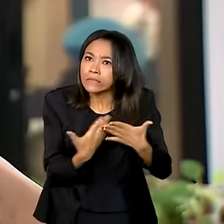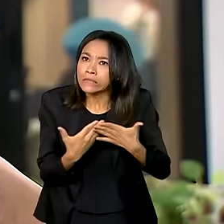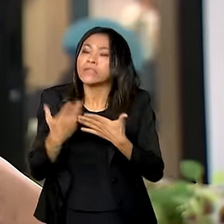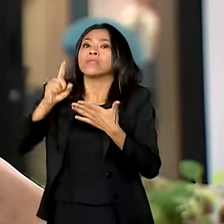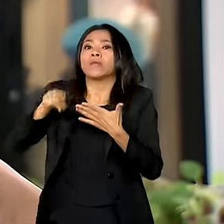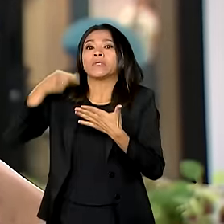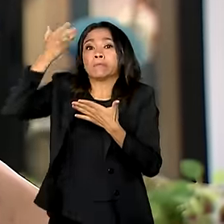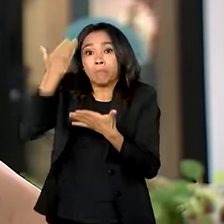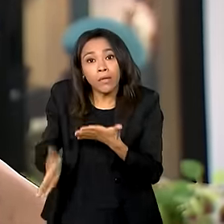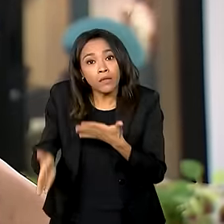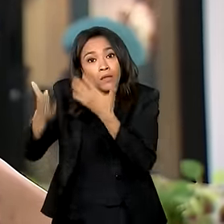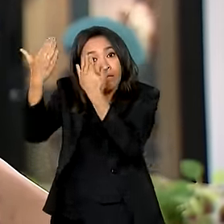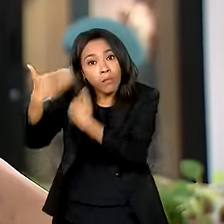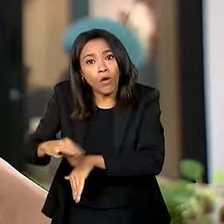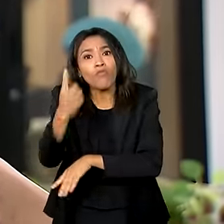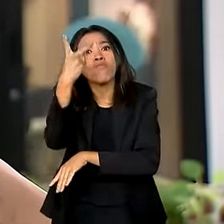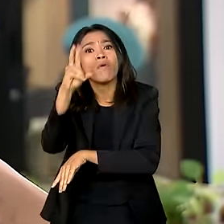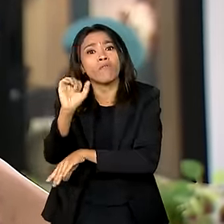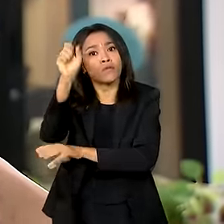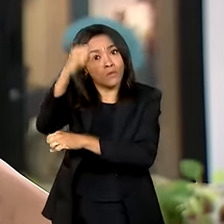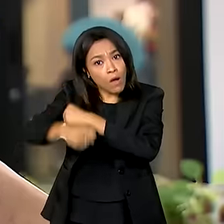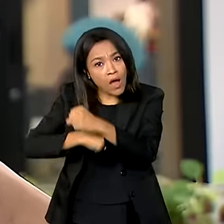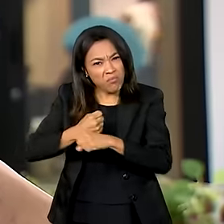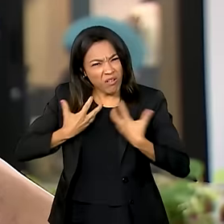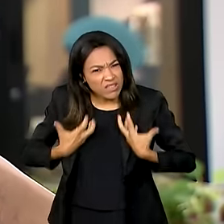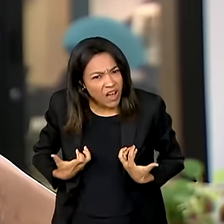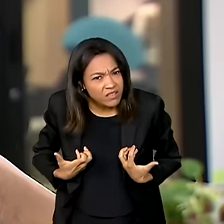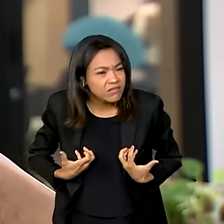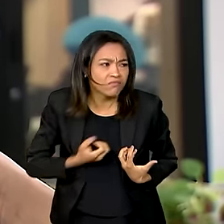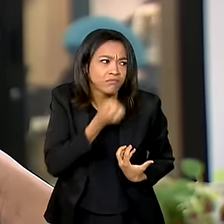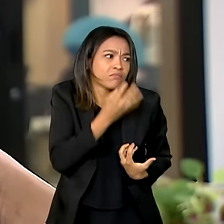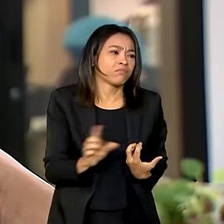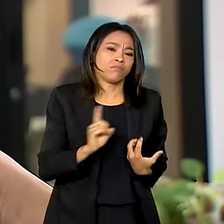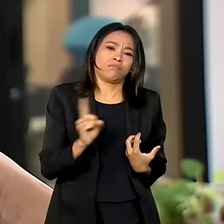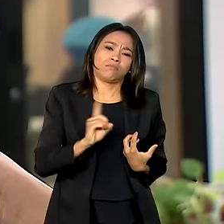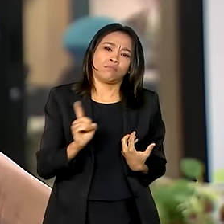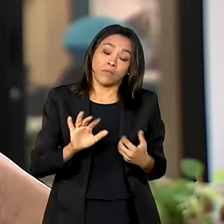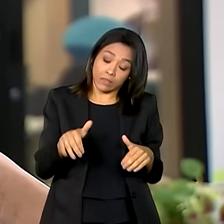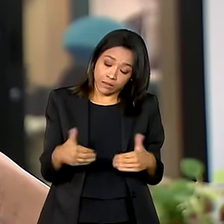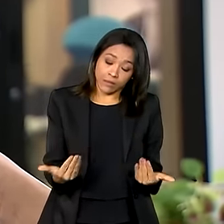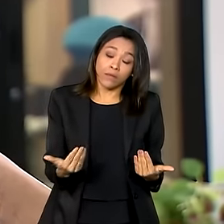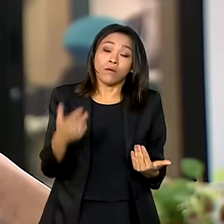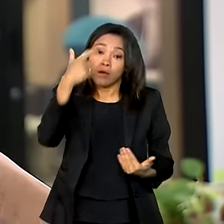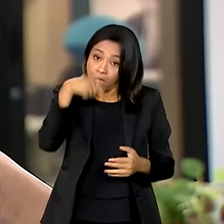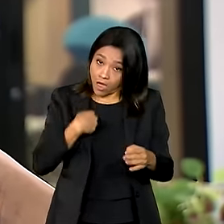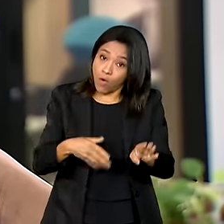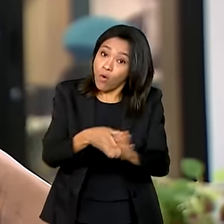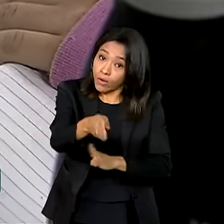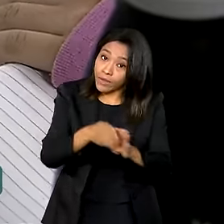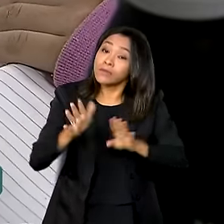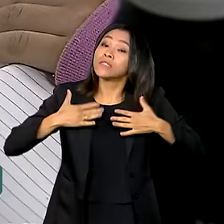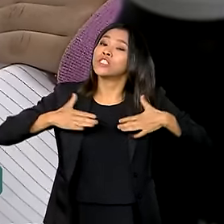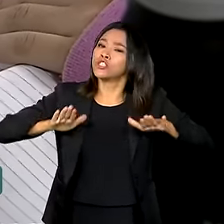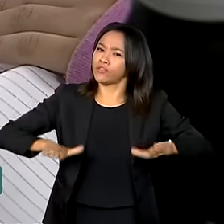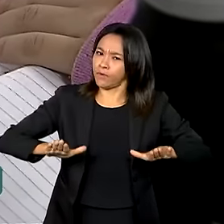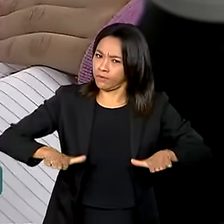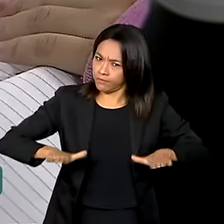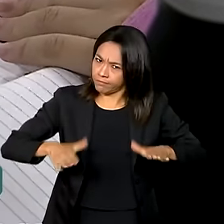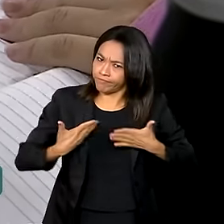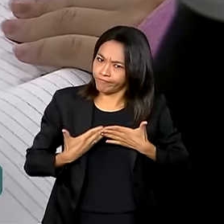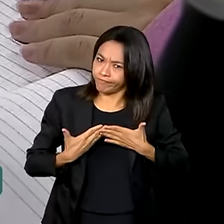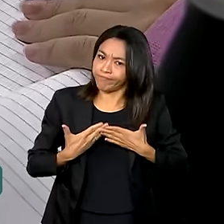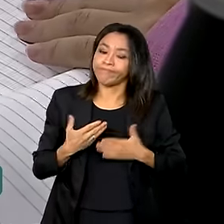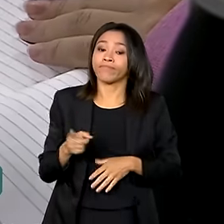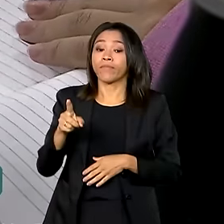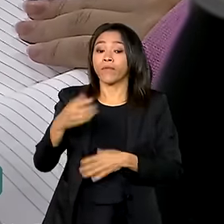prova, que é o Enem, que eu só tenho uma vez por ano, pelo cansaço não vale a pena, né? Então, o meu conselho é desacelerar. As provas